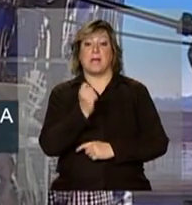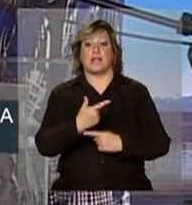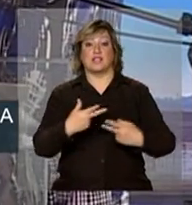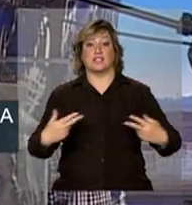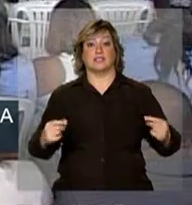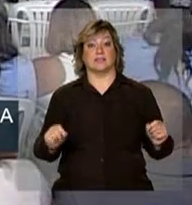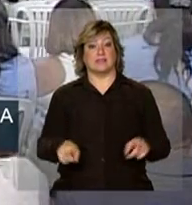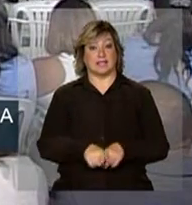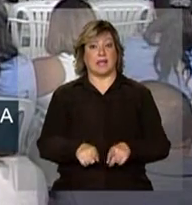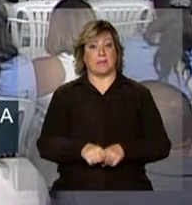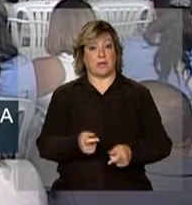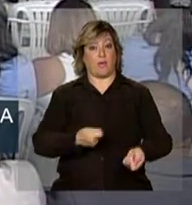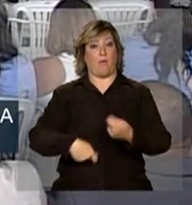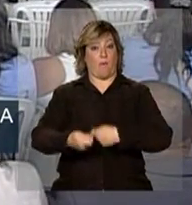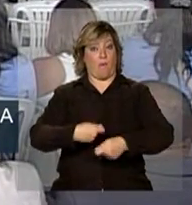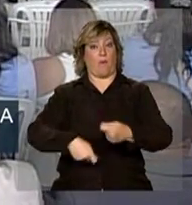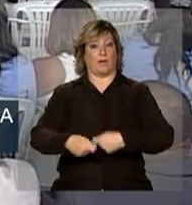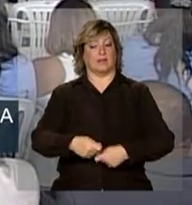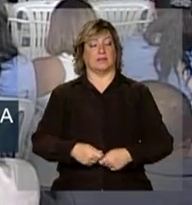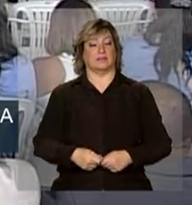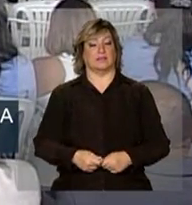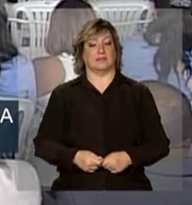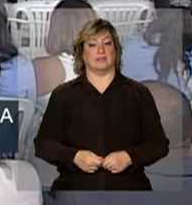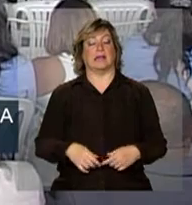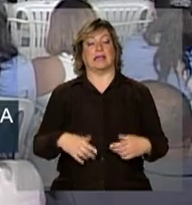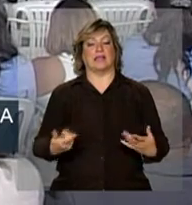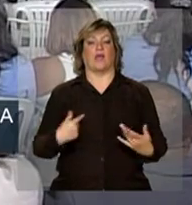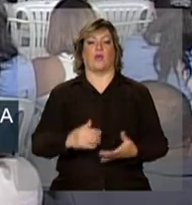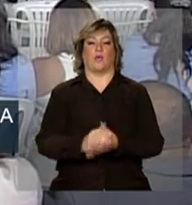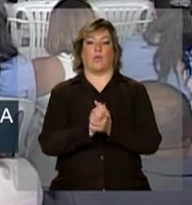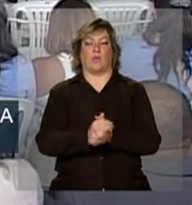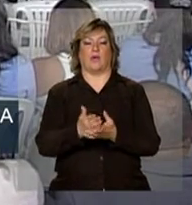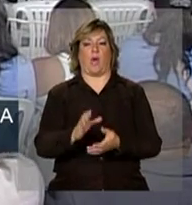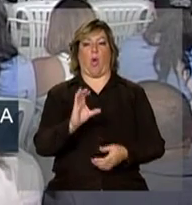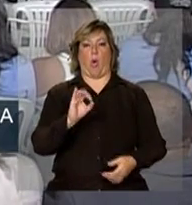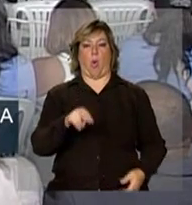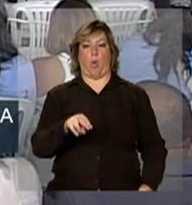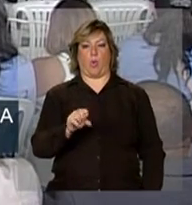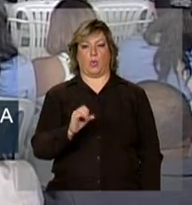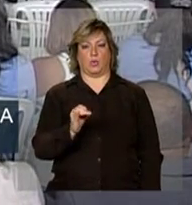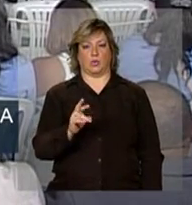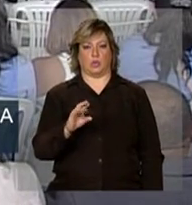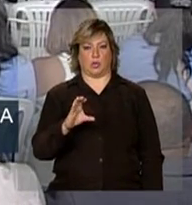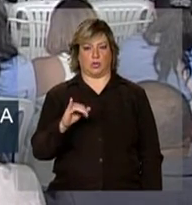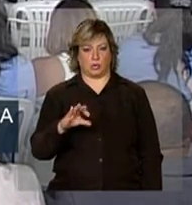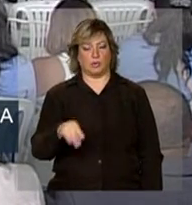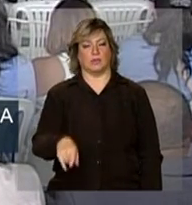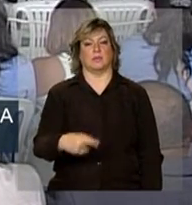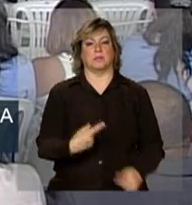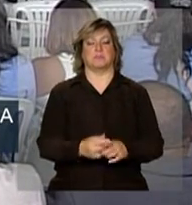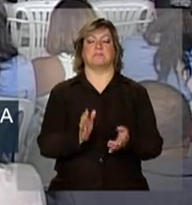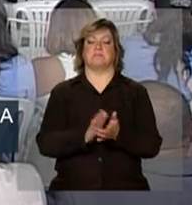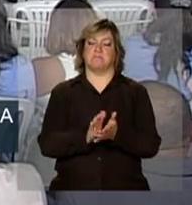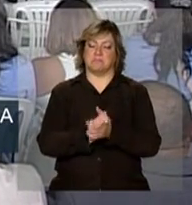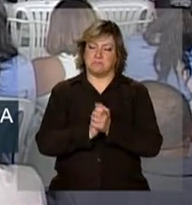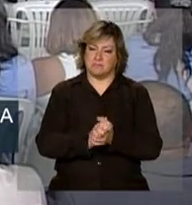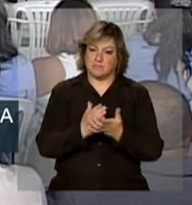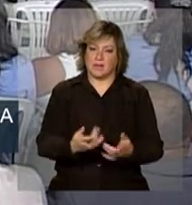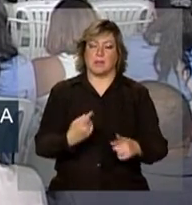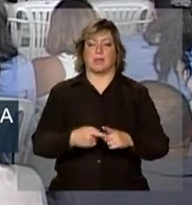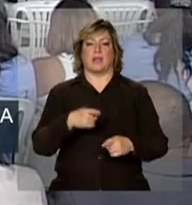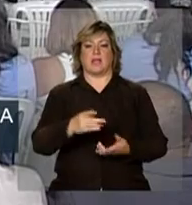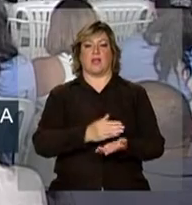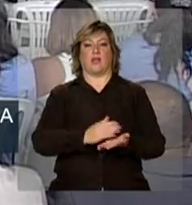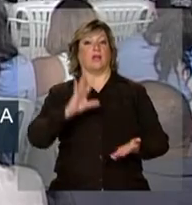E aí, eu vou cumprimentar aqui o consórcio pela iniciativa de